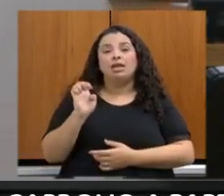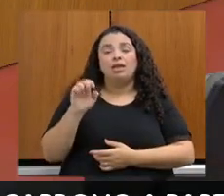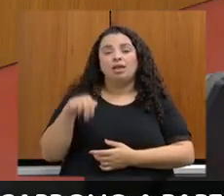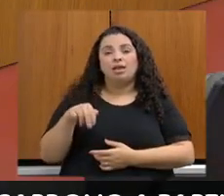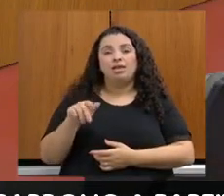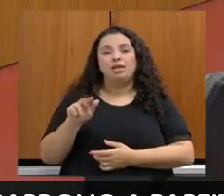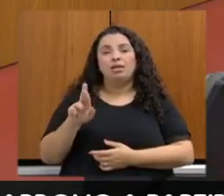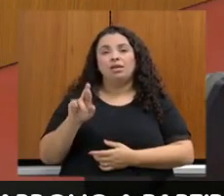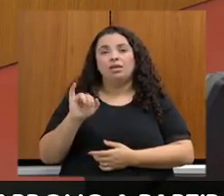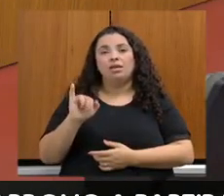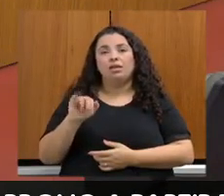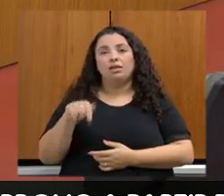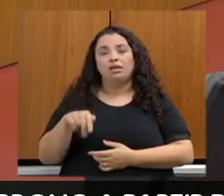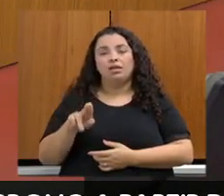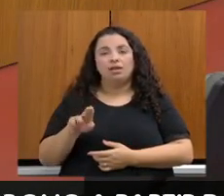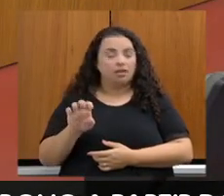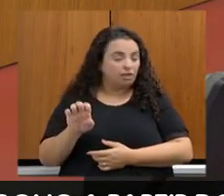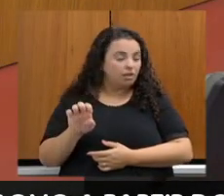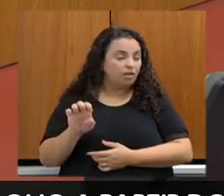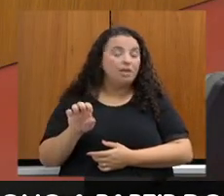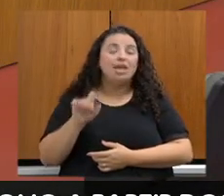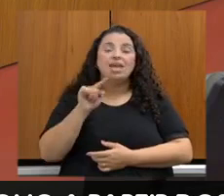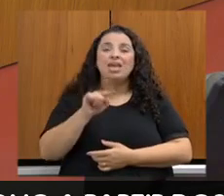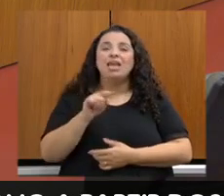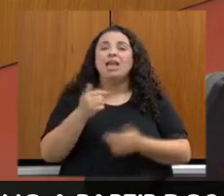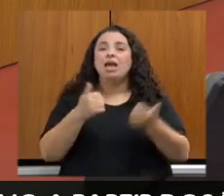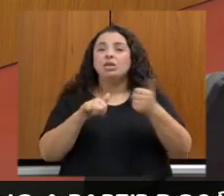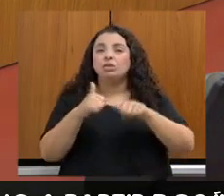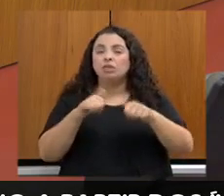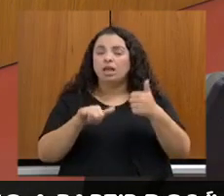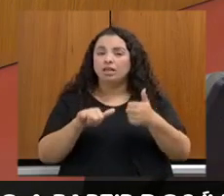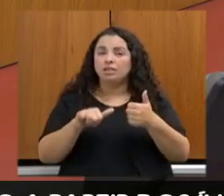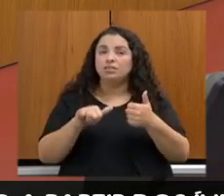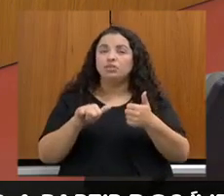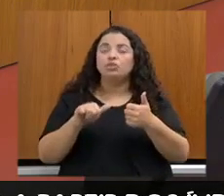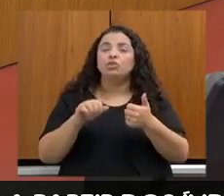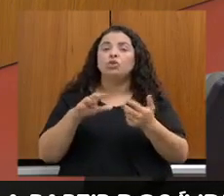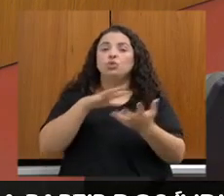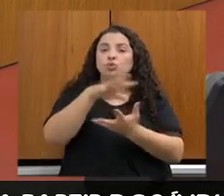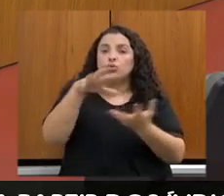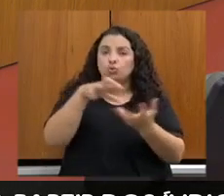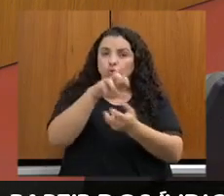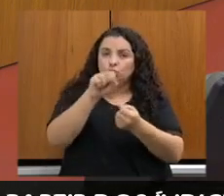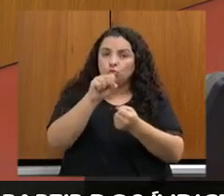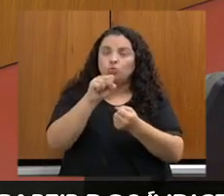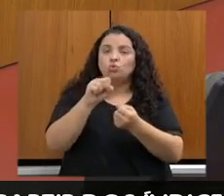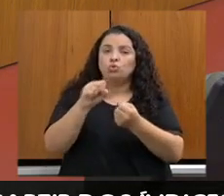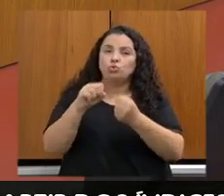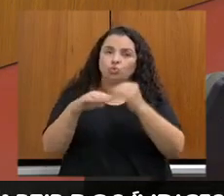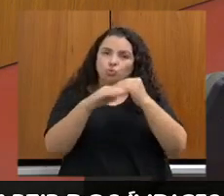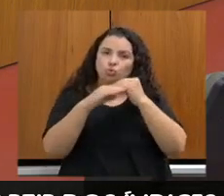para as suas contribuições. Senhor Henrique, analista de sustentabilidade da FAENG.